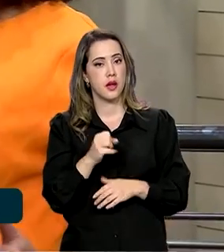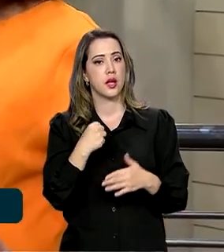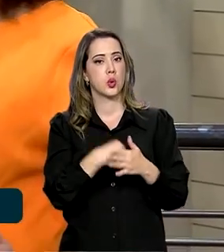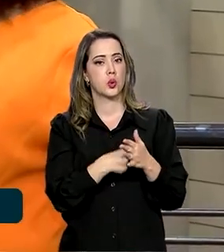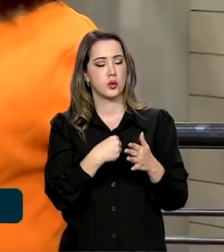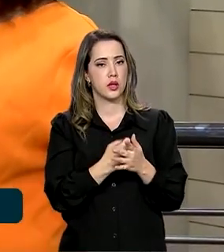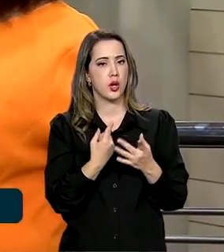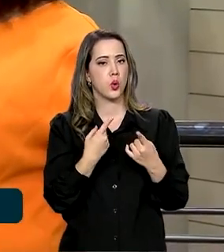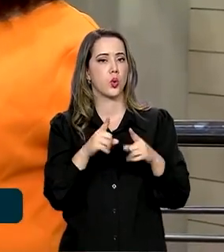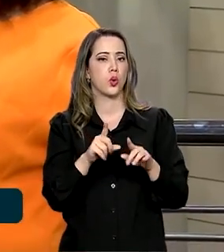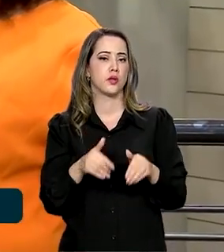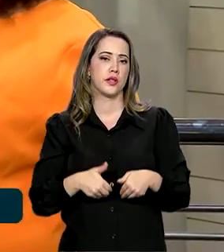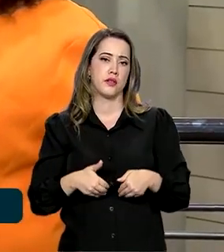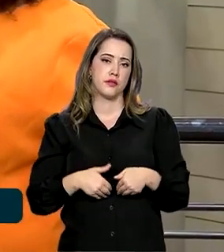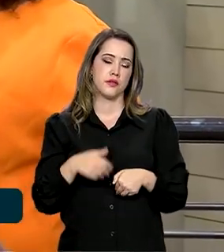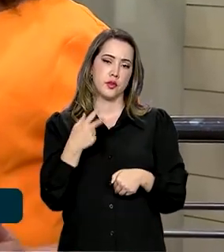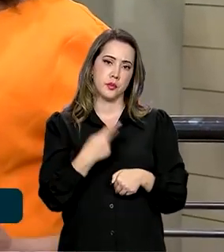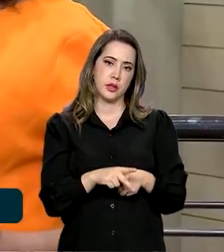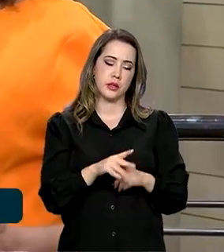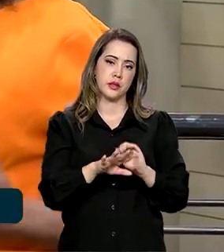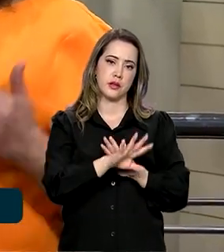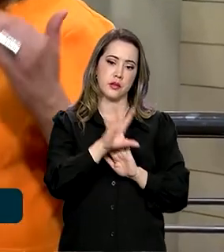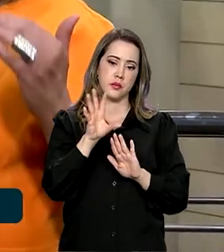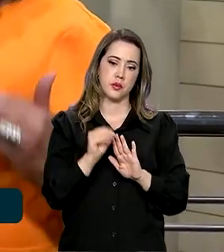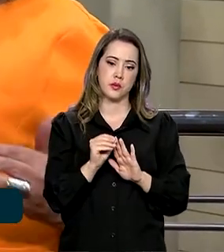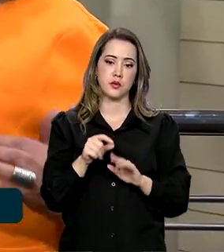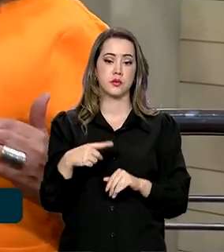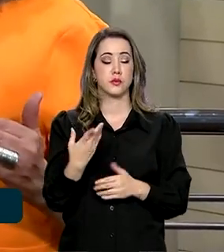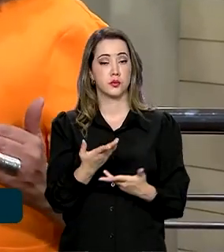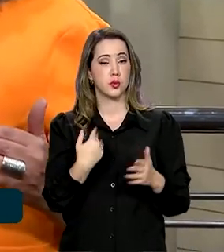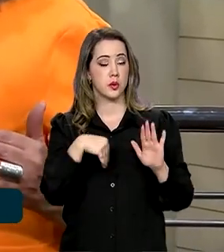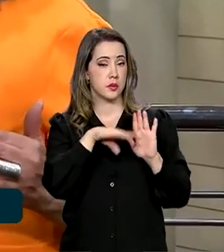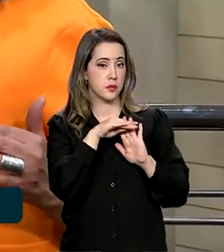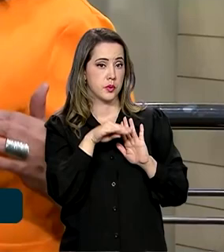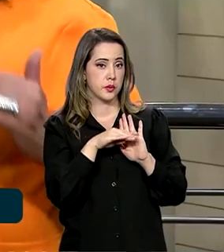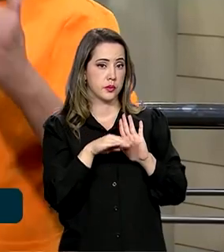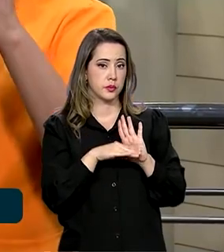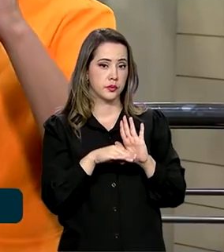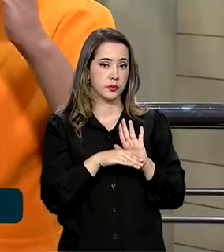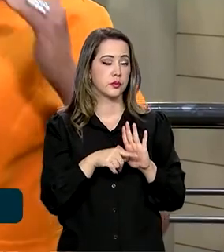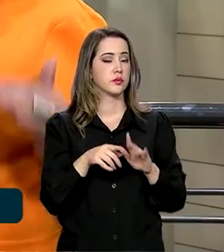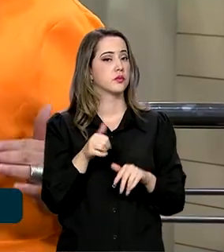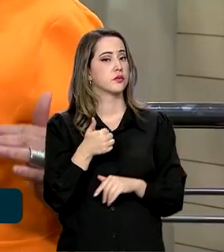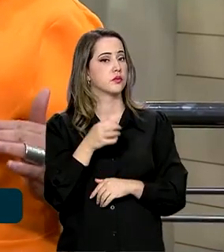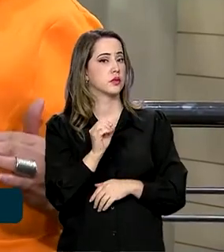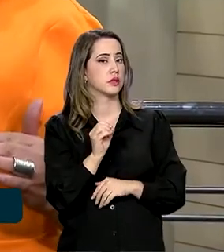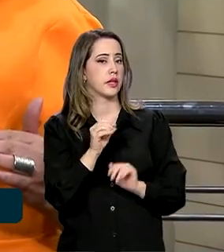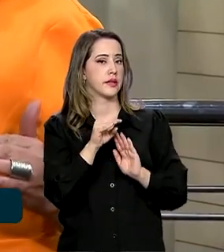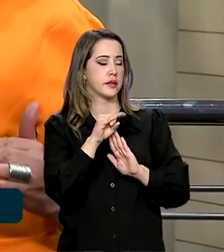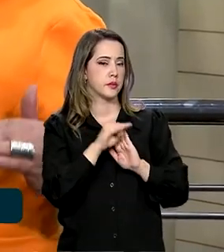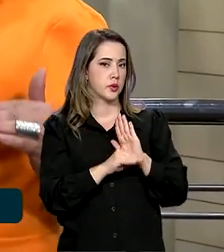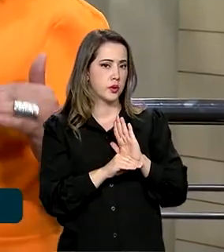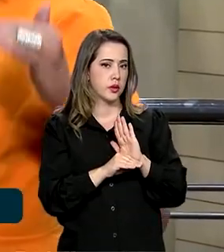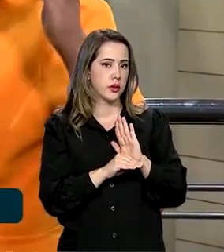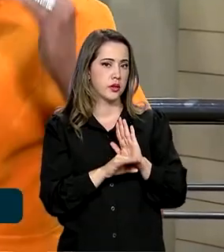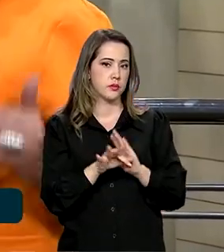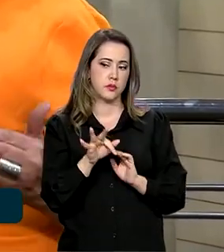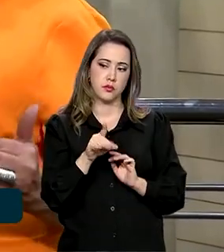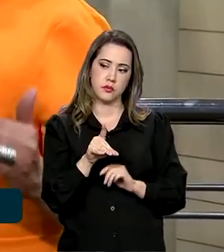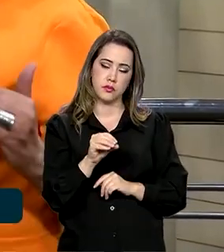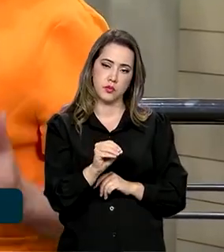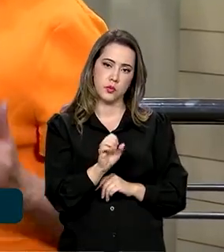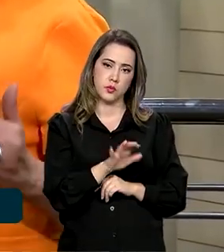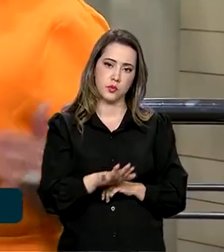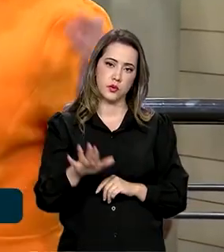do combate à fome aqui na Amazônia. Então, são programas que estão nos 10 programas do Fundo Nacional, dos